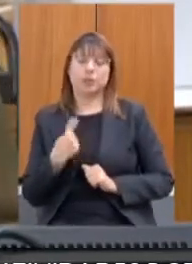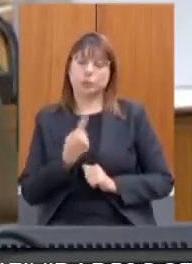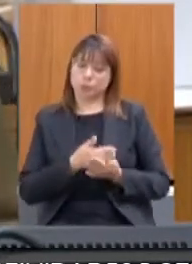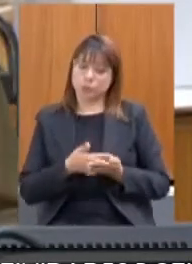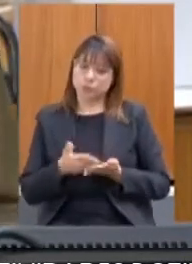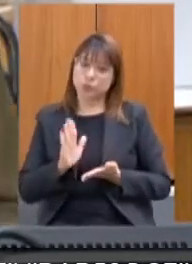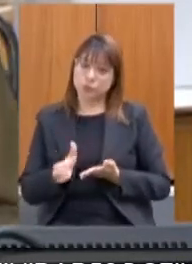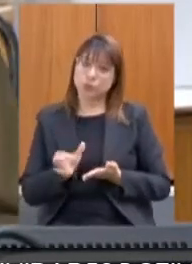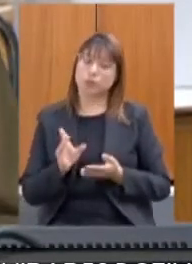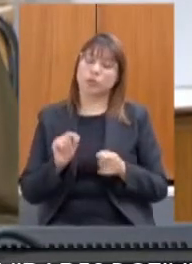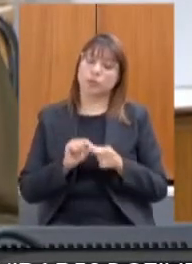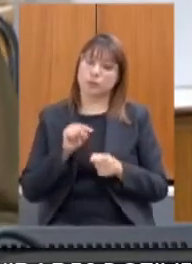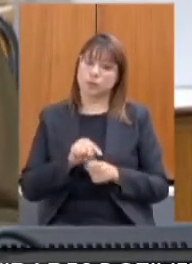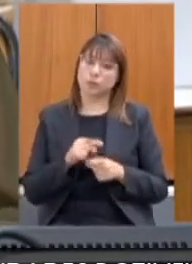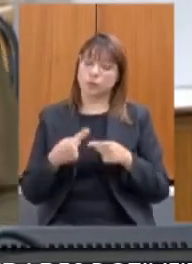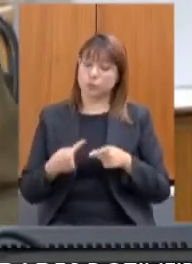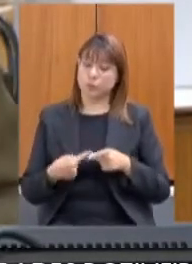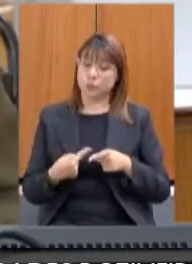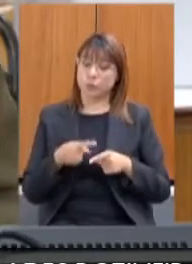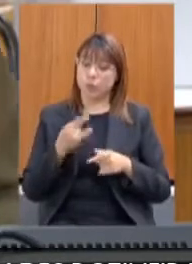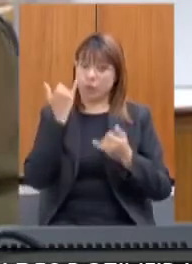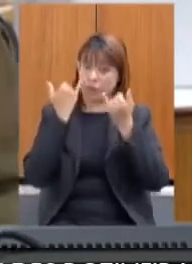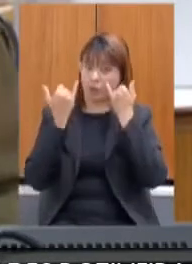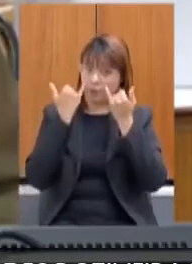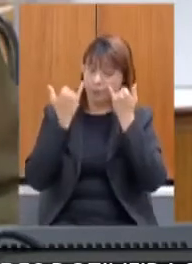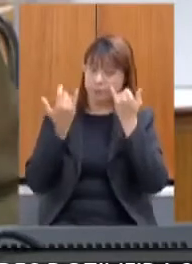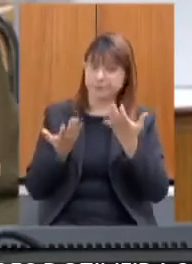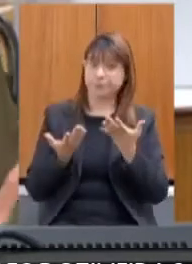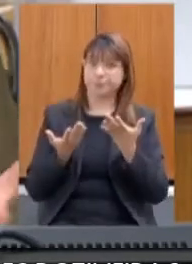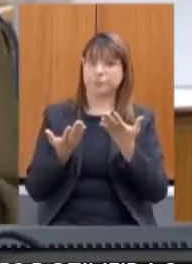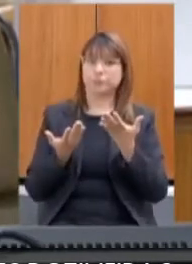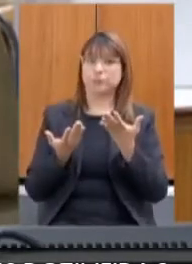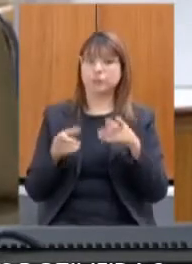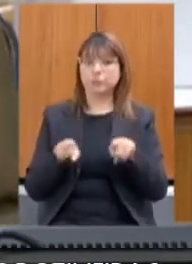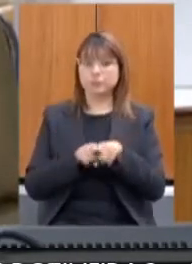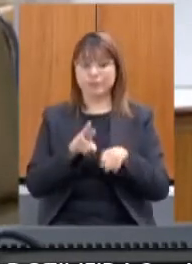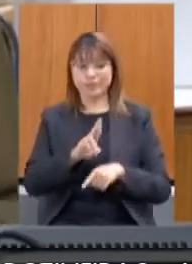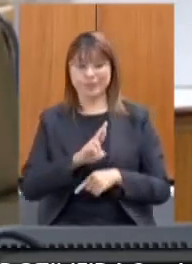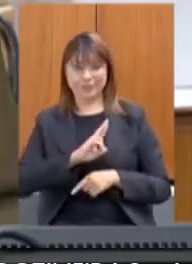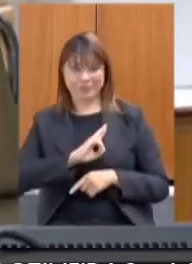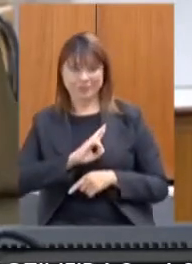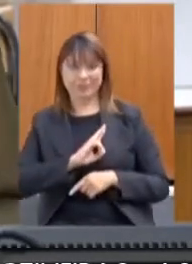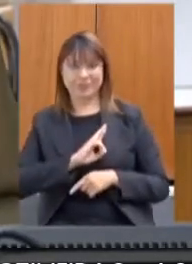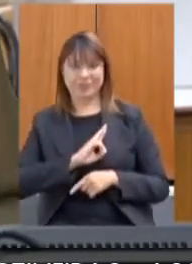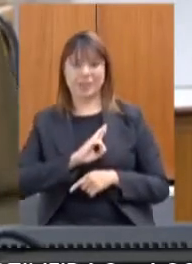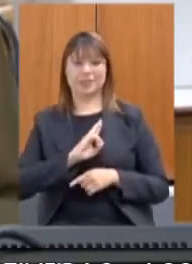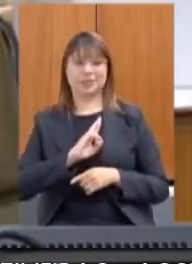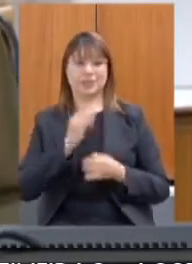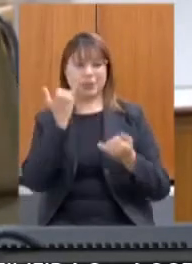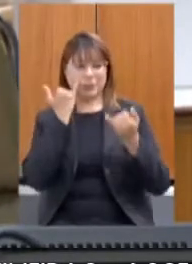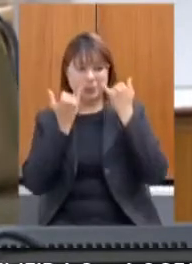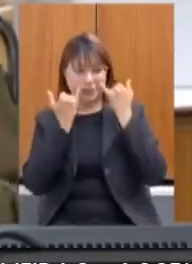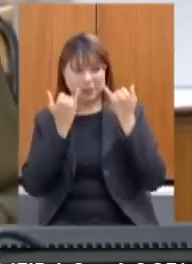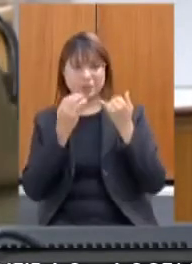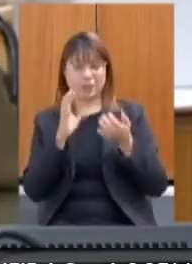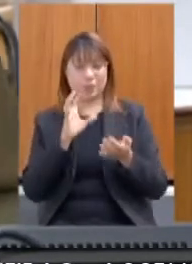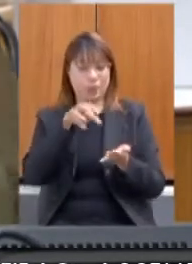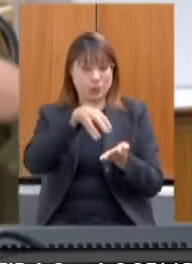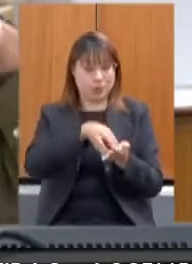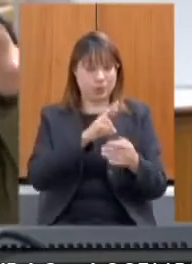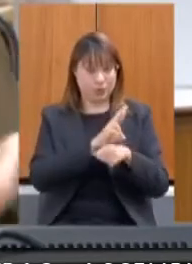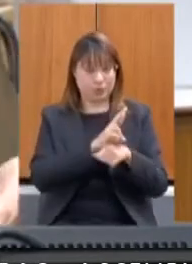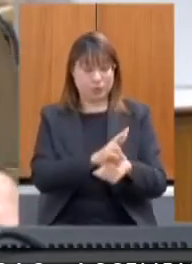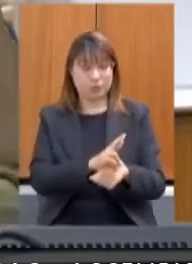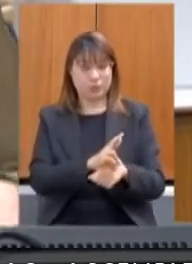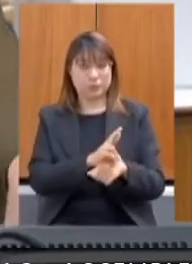isso, porque essa informação e esse feedback de todas essas informações do centro de referência